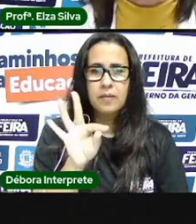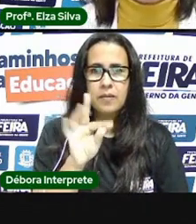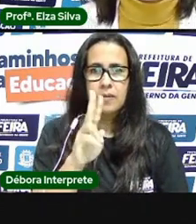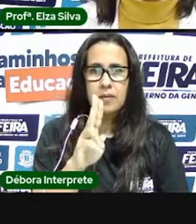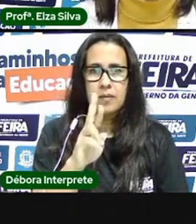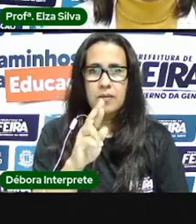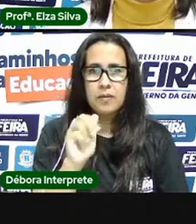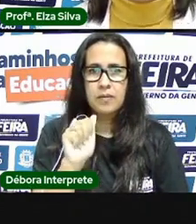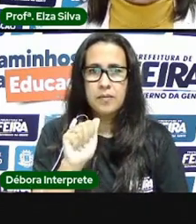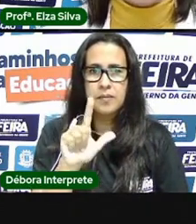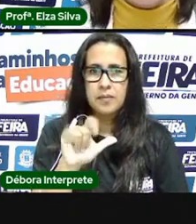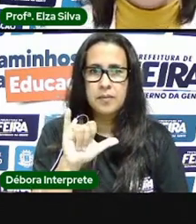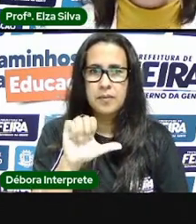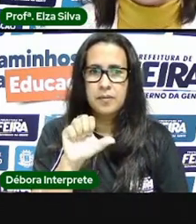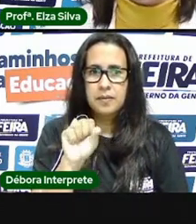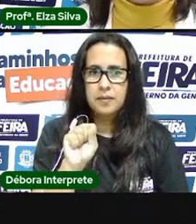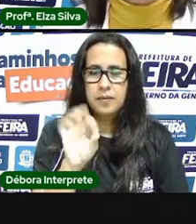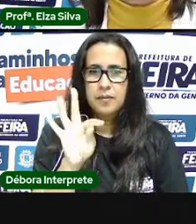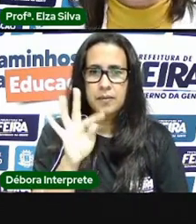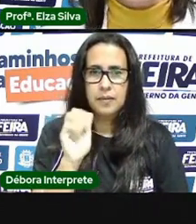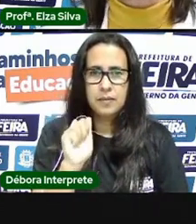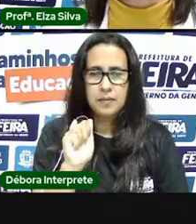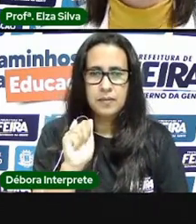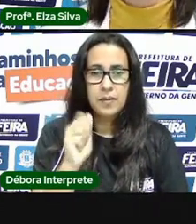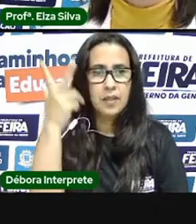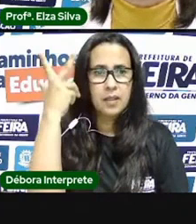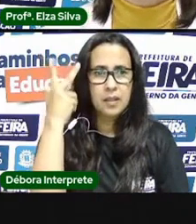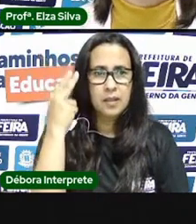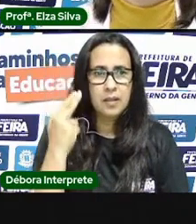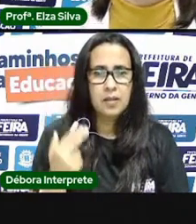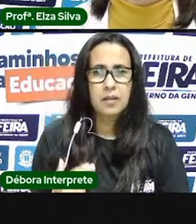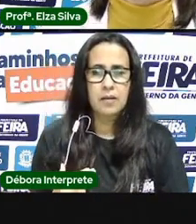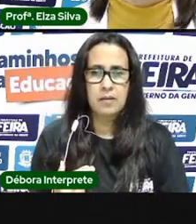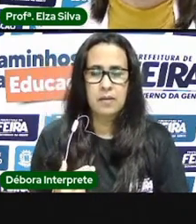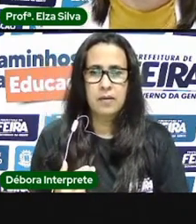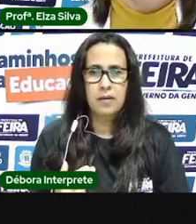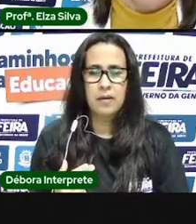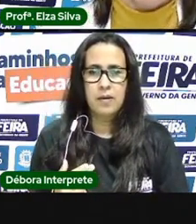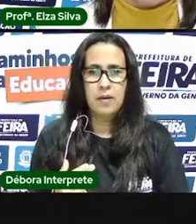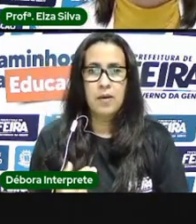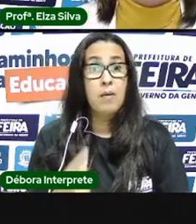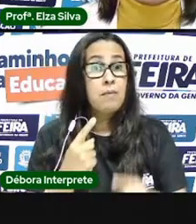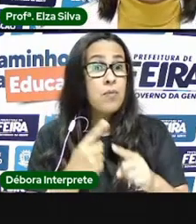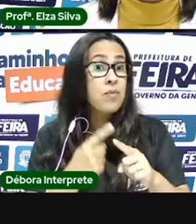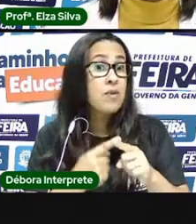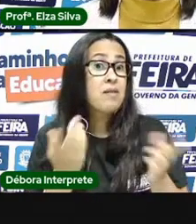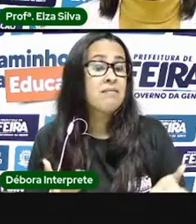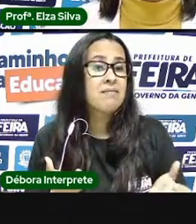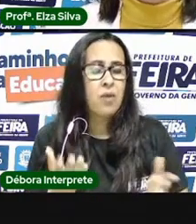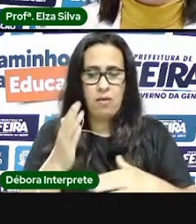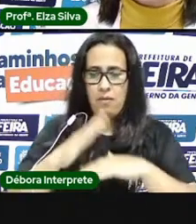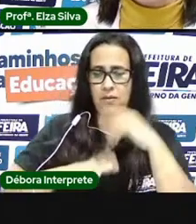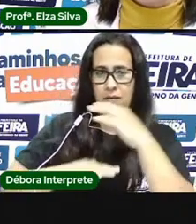Ora, por que natural? porque o artista buscava representar a realidade. E essa realidade